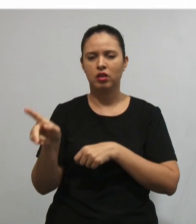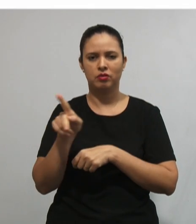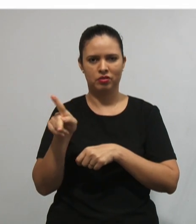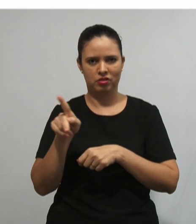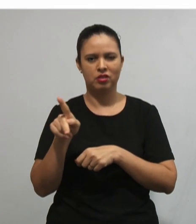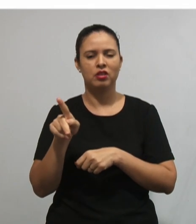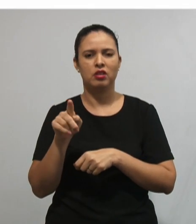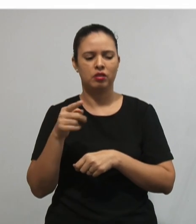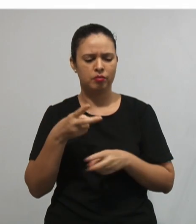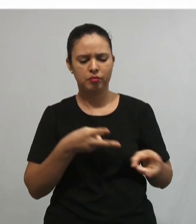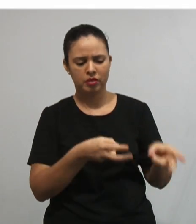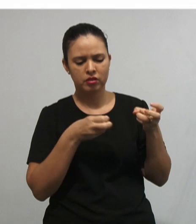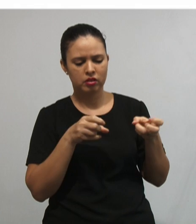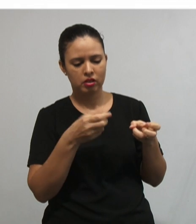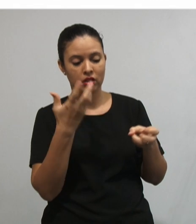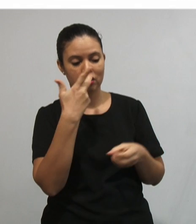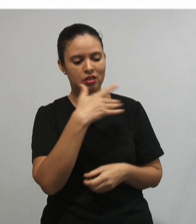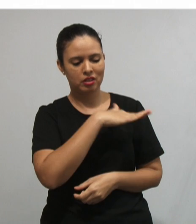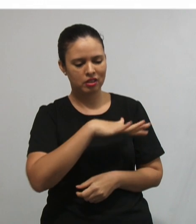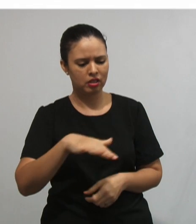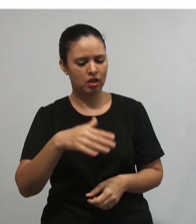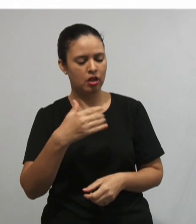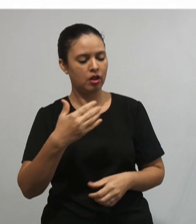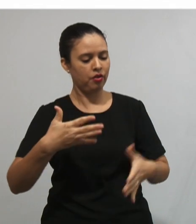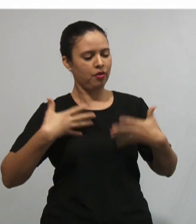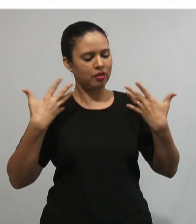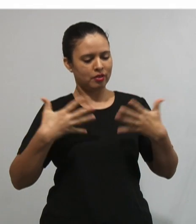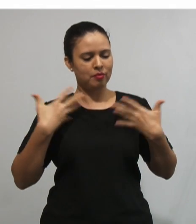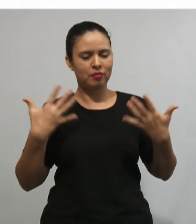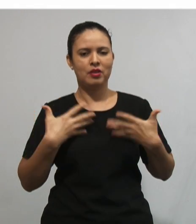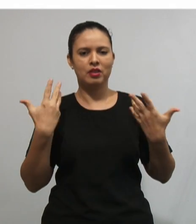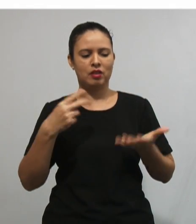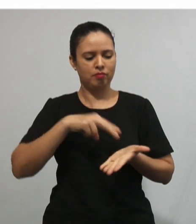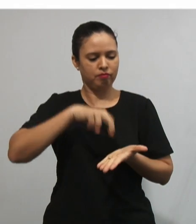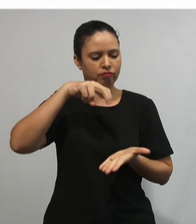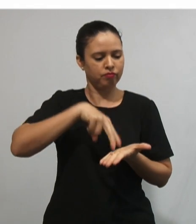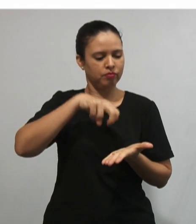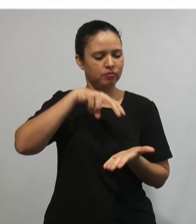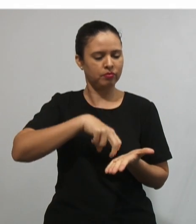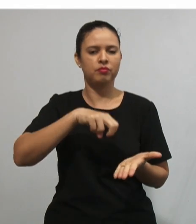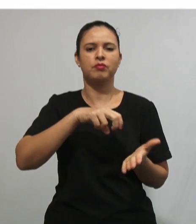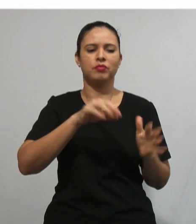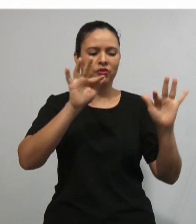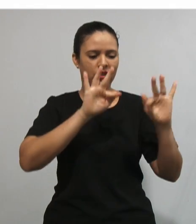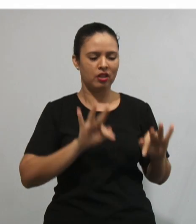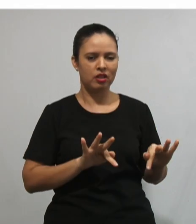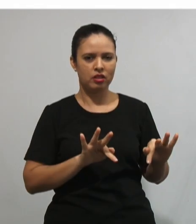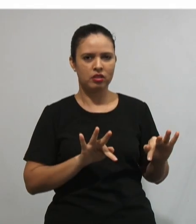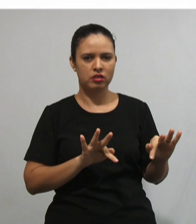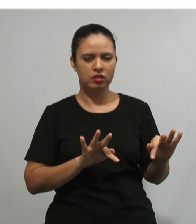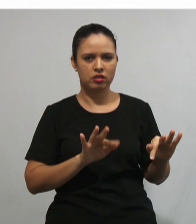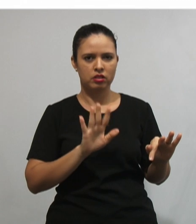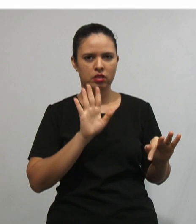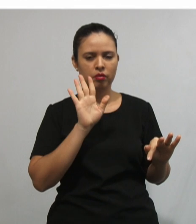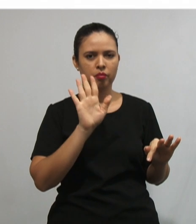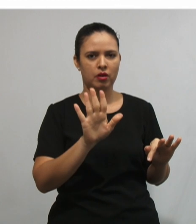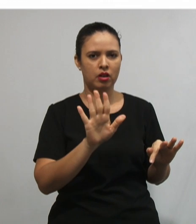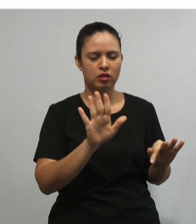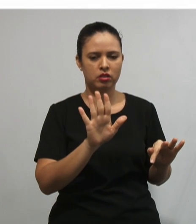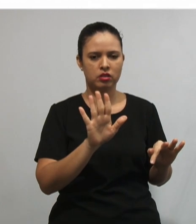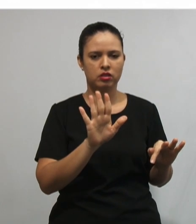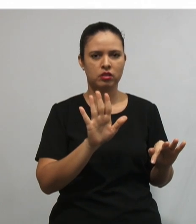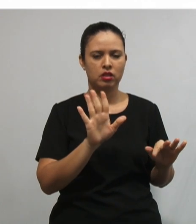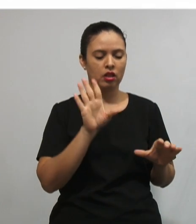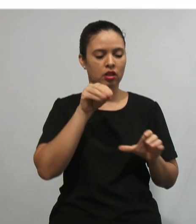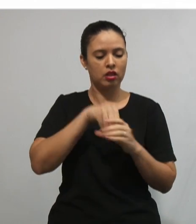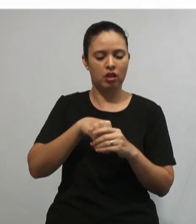como ativas, Felizes ou mesmo agitadas fora da escola, Quando estavam dentro da sala de aula,